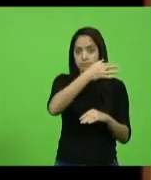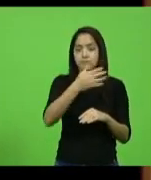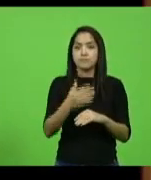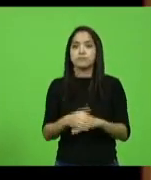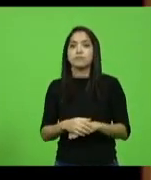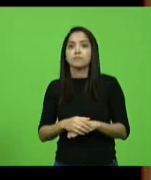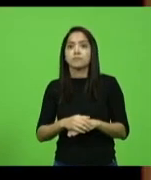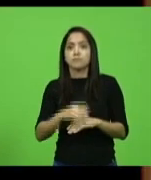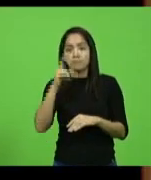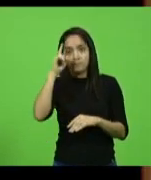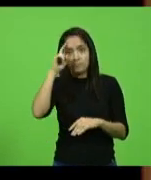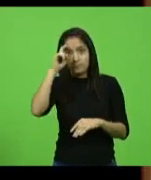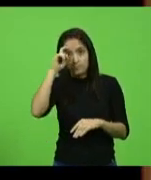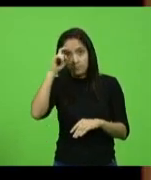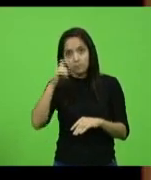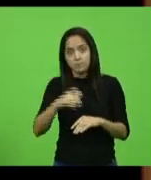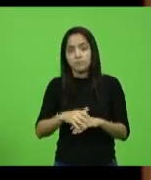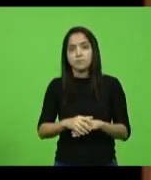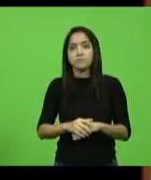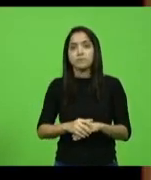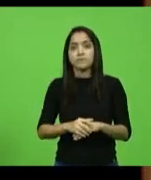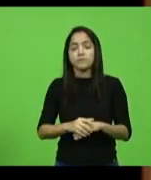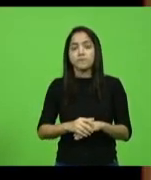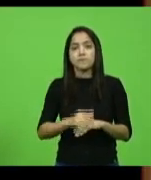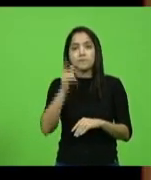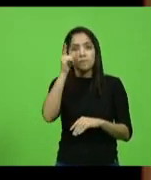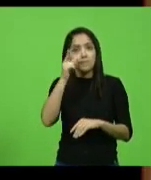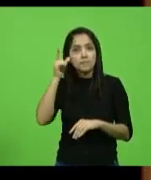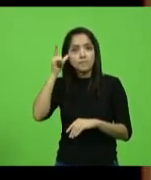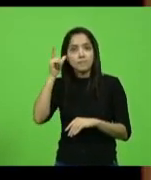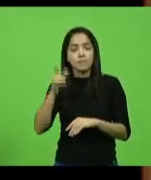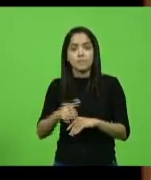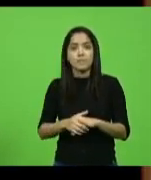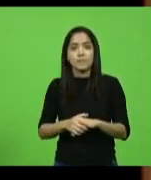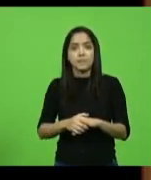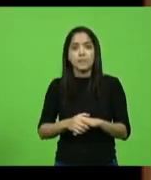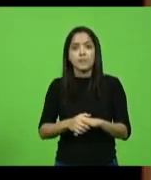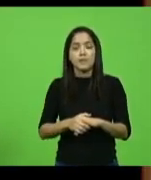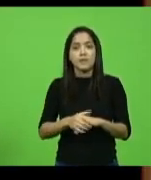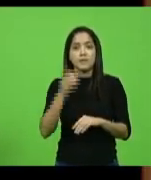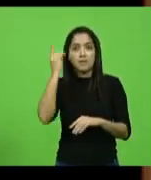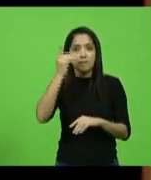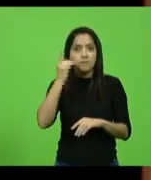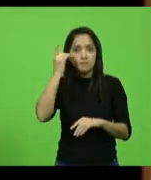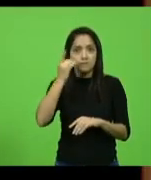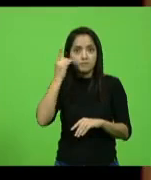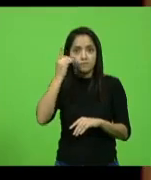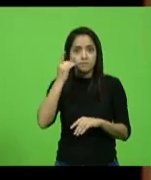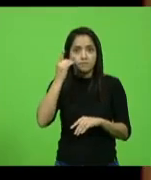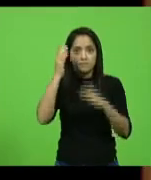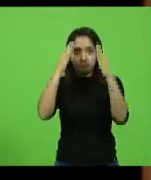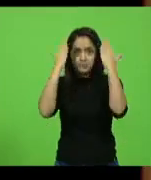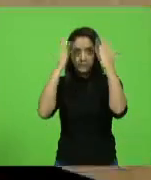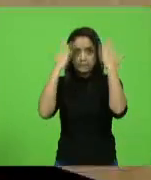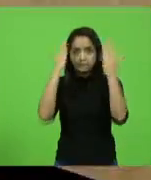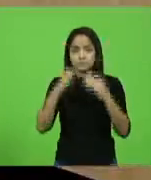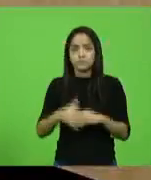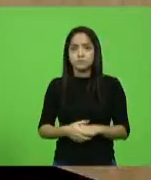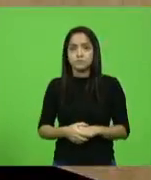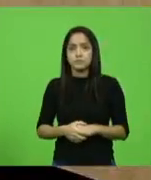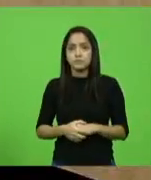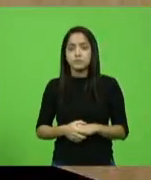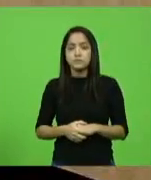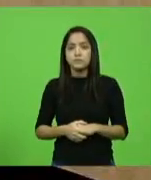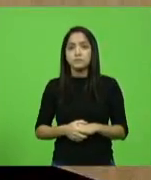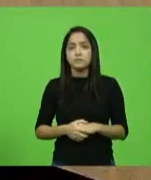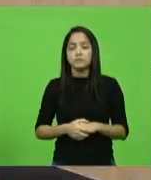Marcos Vieira, deputado Laércio Schuster e deputado José Milton Schaefer. O deputado Maurício